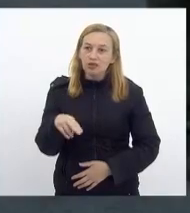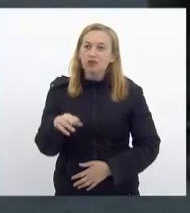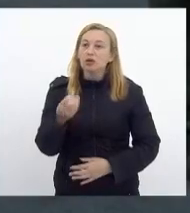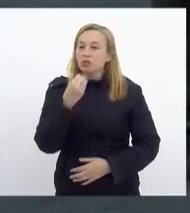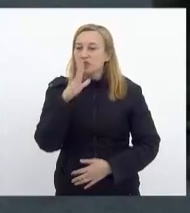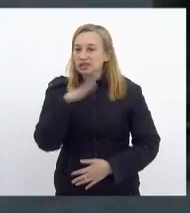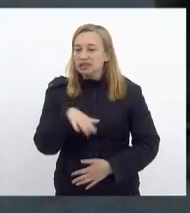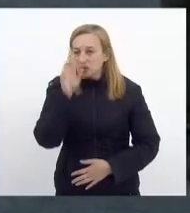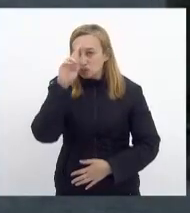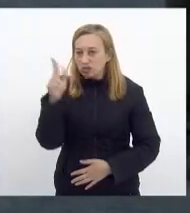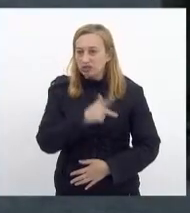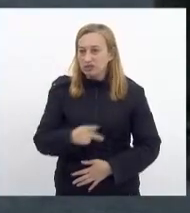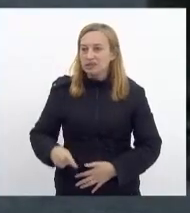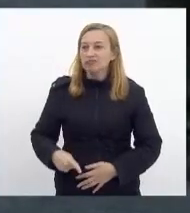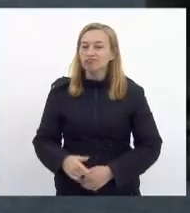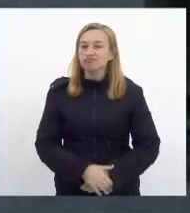presidente.